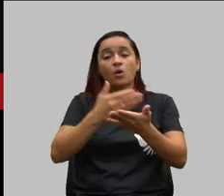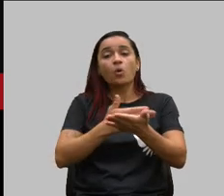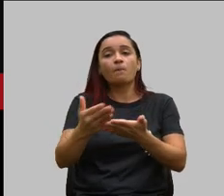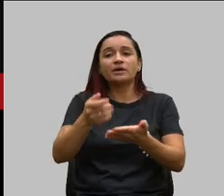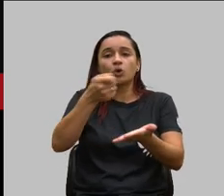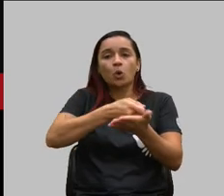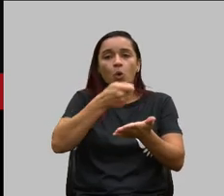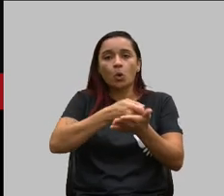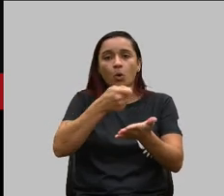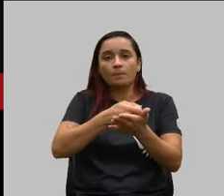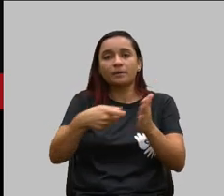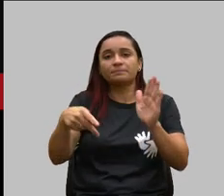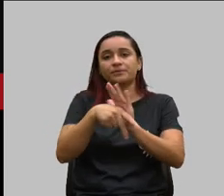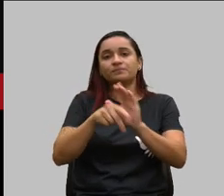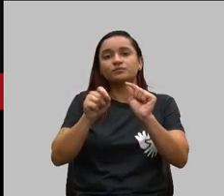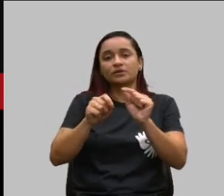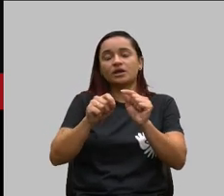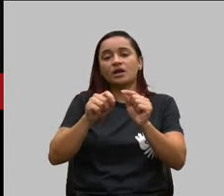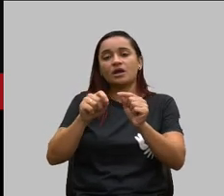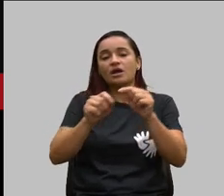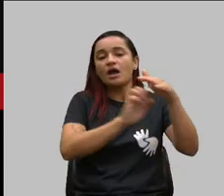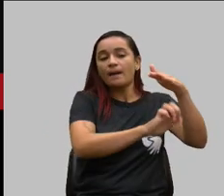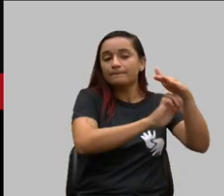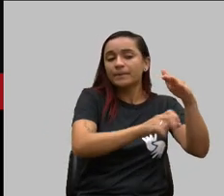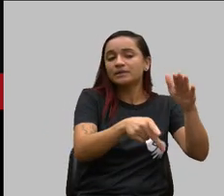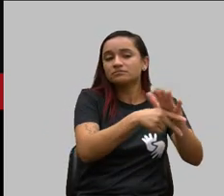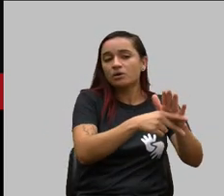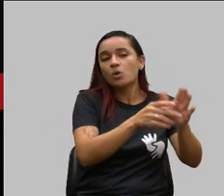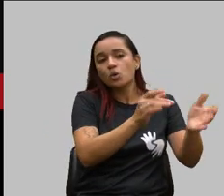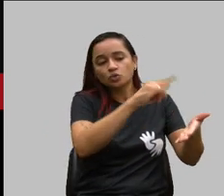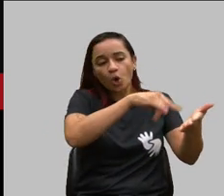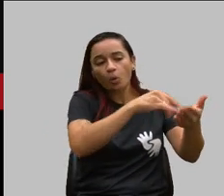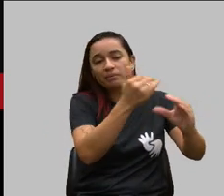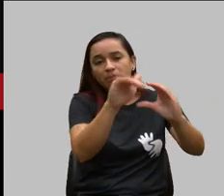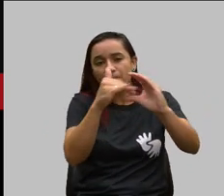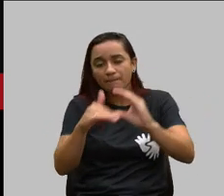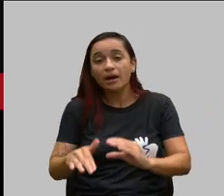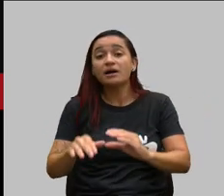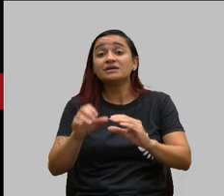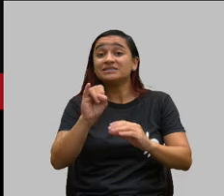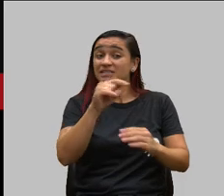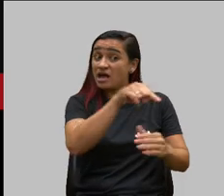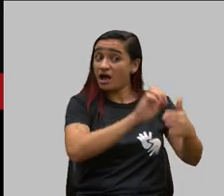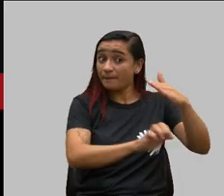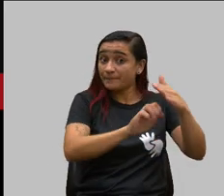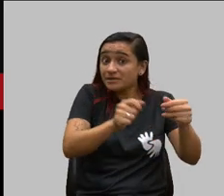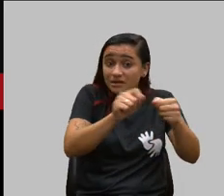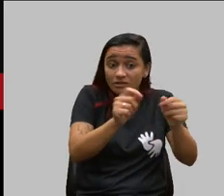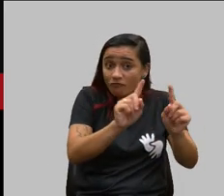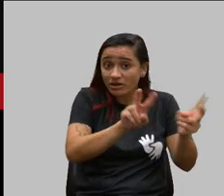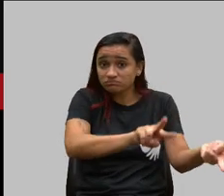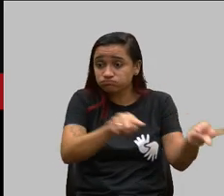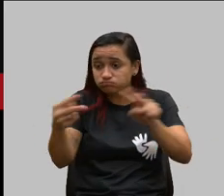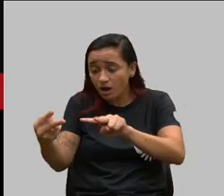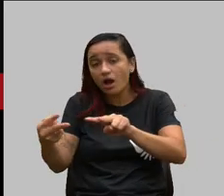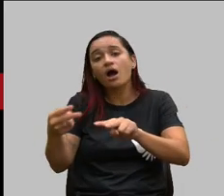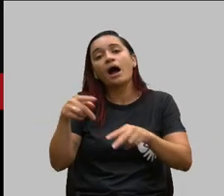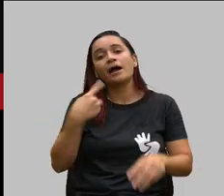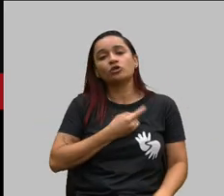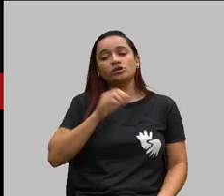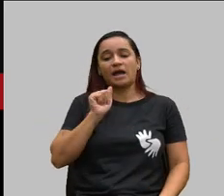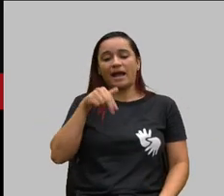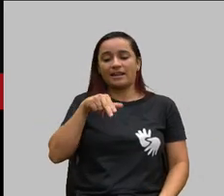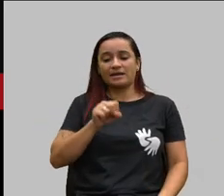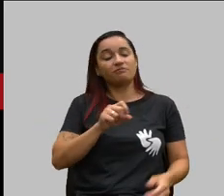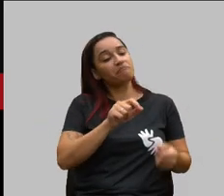operadora de origem a documentação mandar para de destino e caso a operadora não faça a portabilidade a ANS vai perguntar por que ela